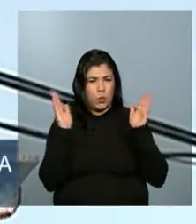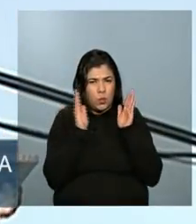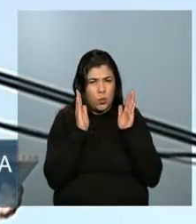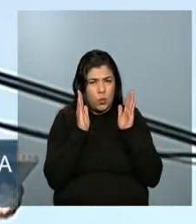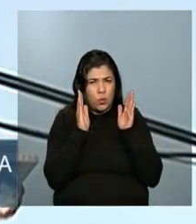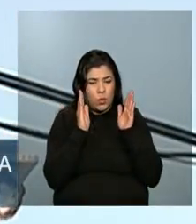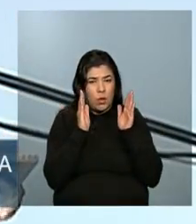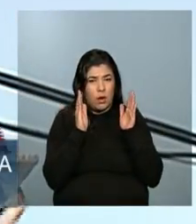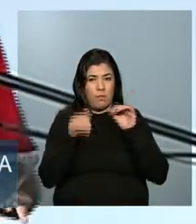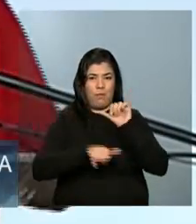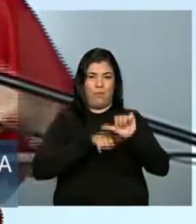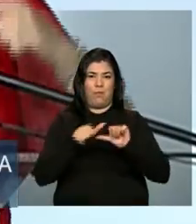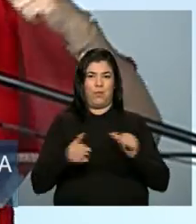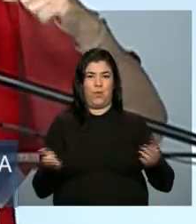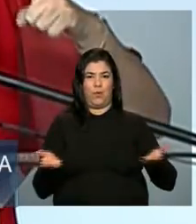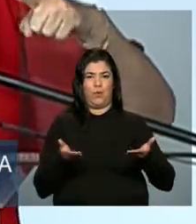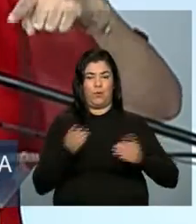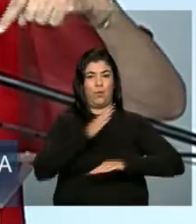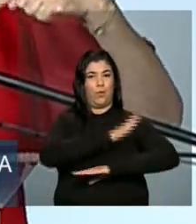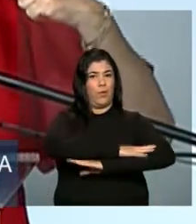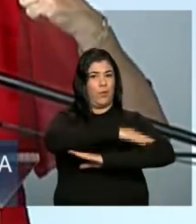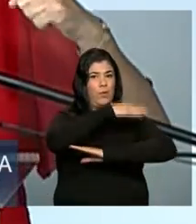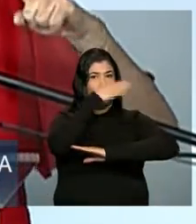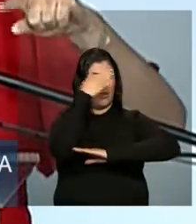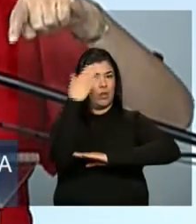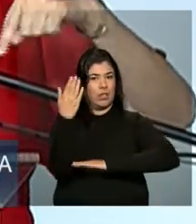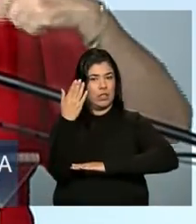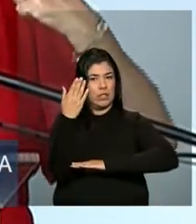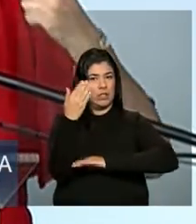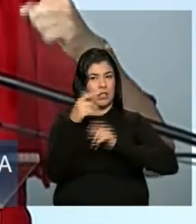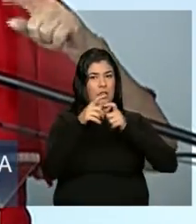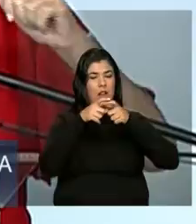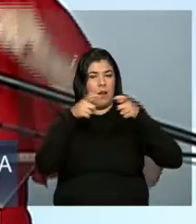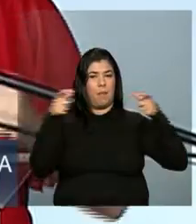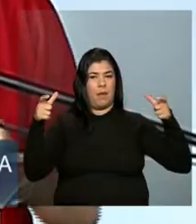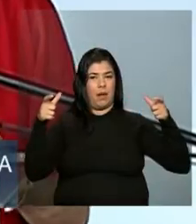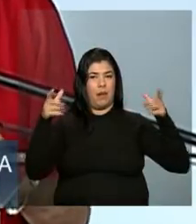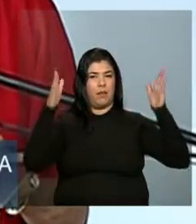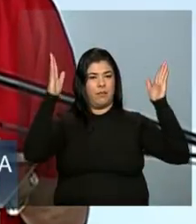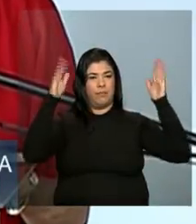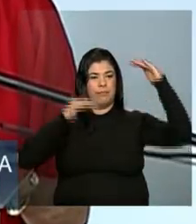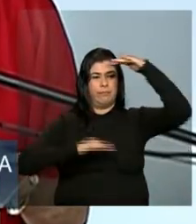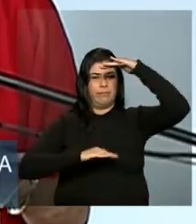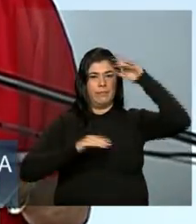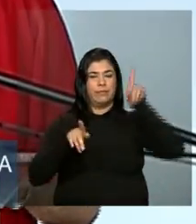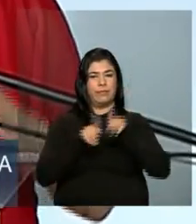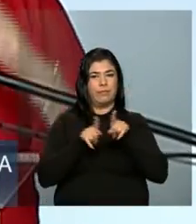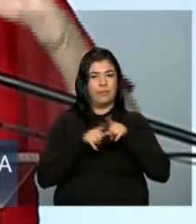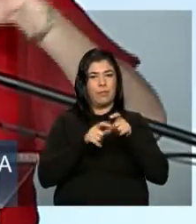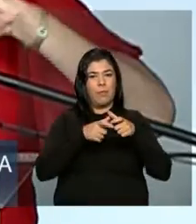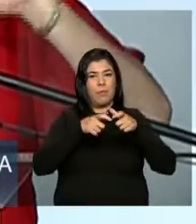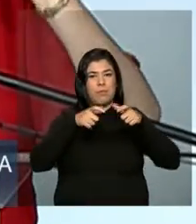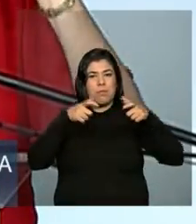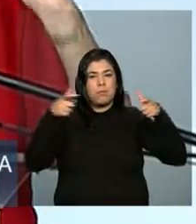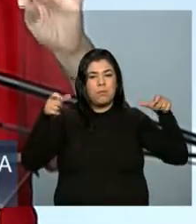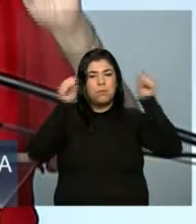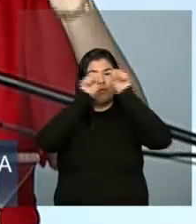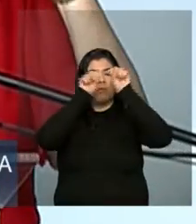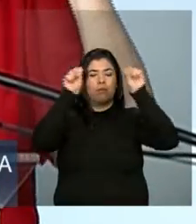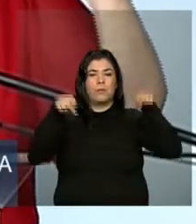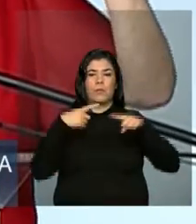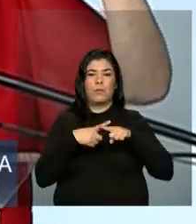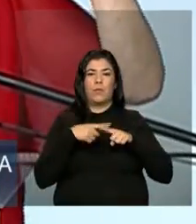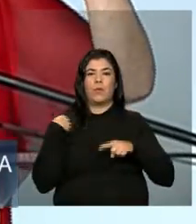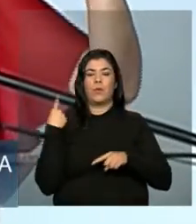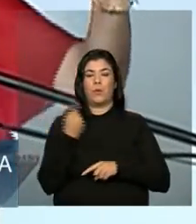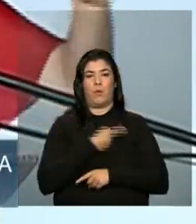maiores. E nós vamos aperfeiçoando o programa sistematicamente. Nós vamos